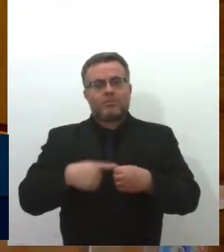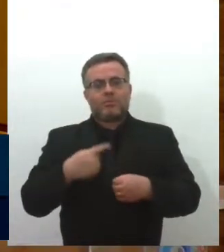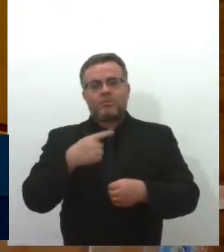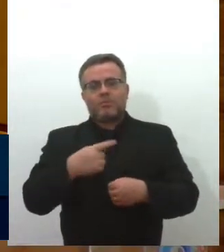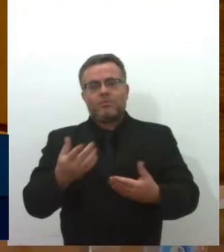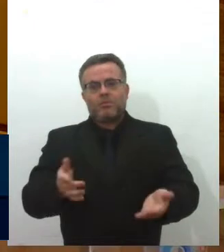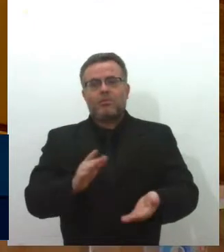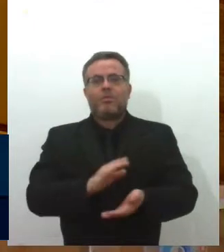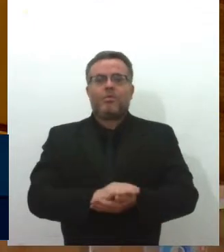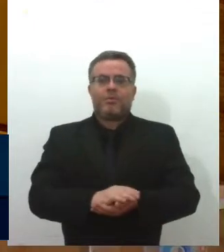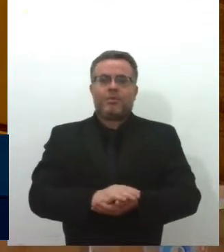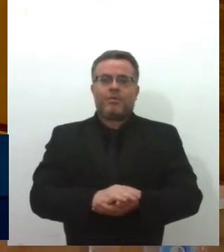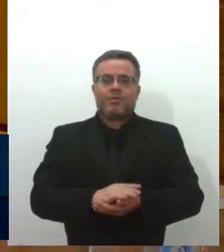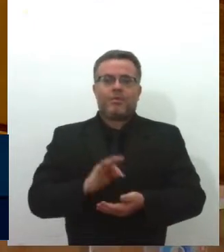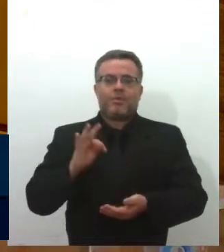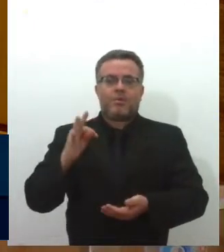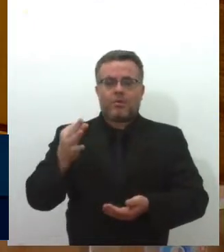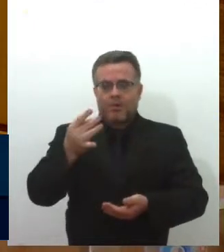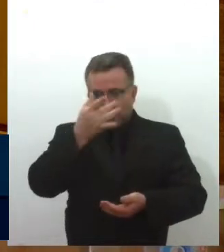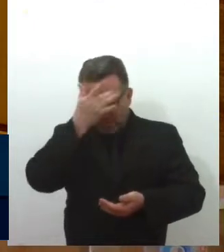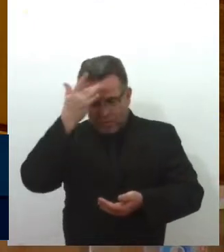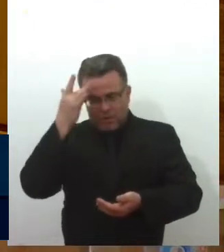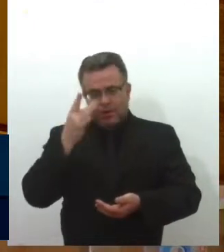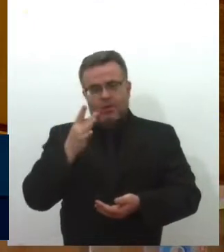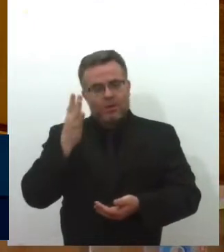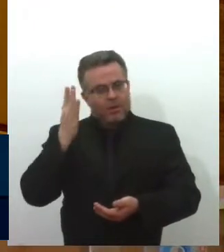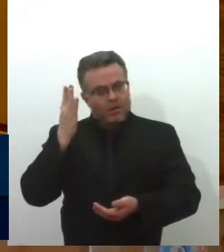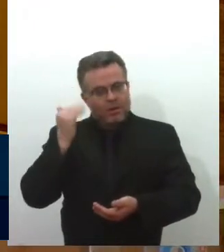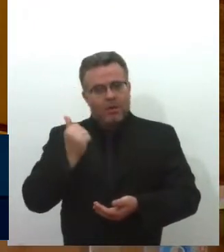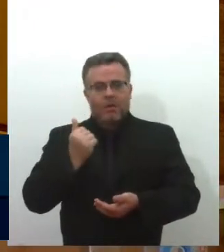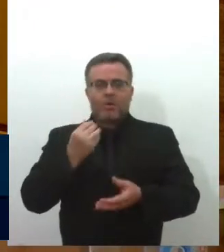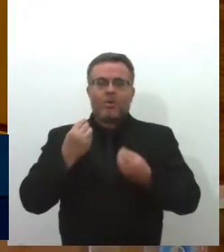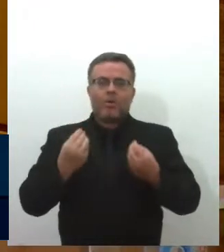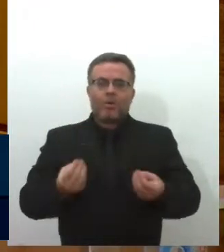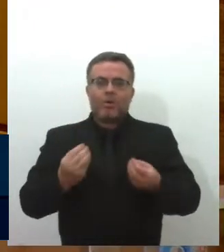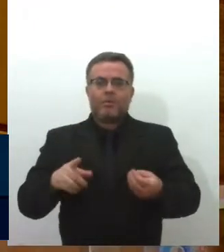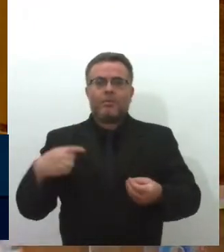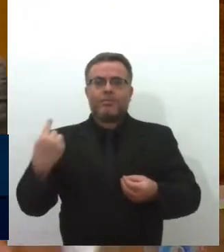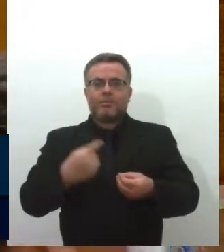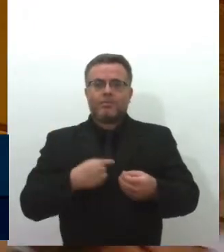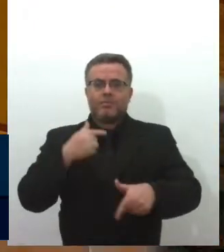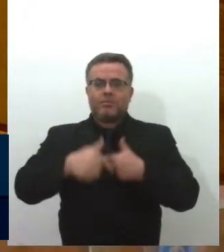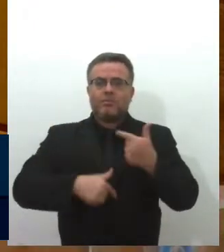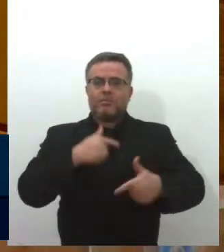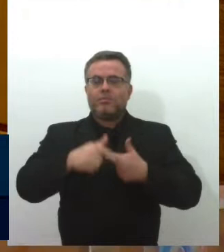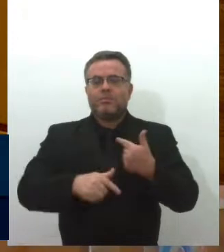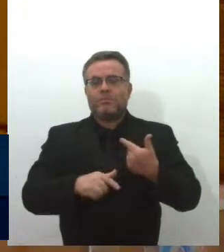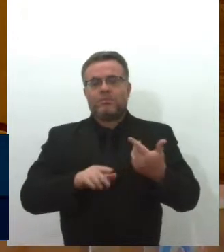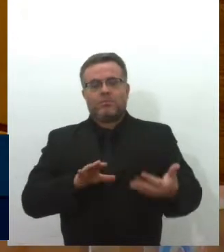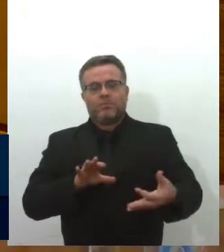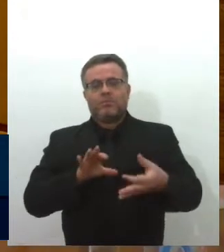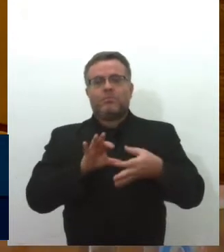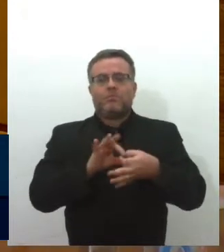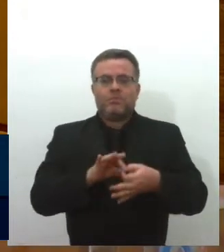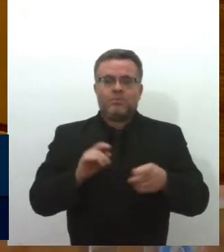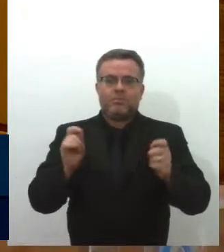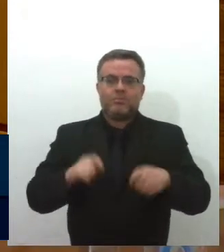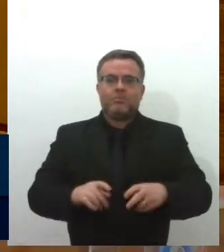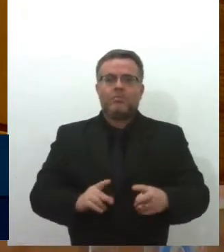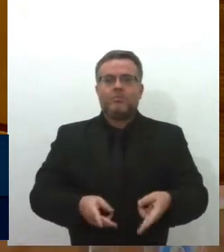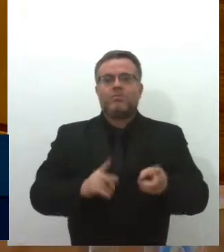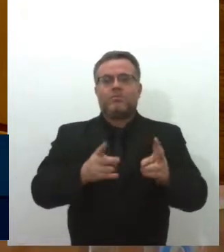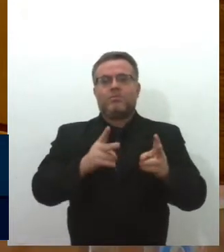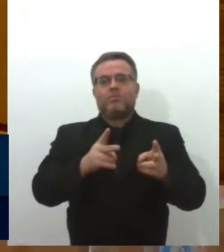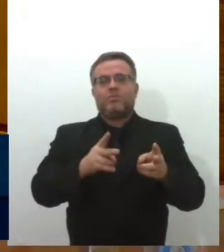o quanto nós trabalhamos e pautamos o nosso mandato